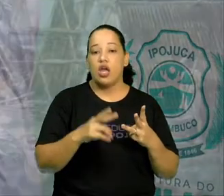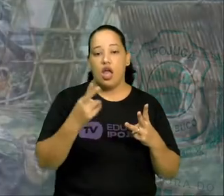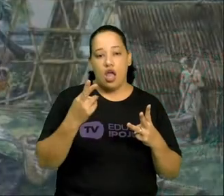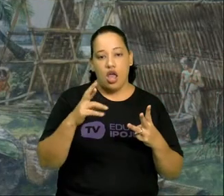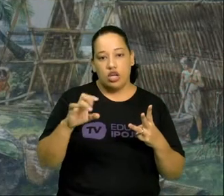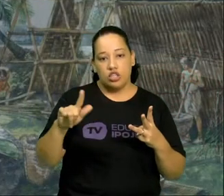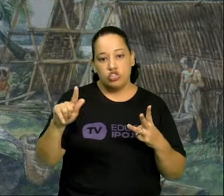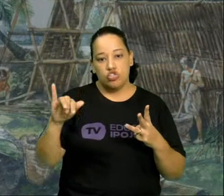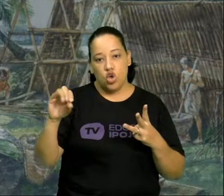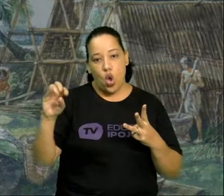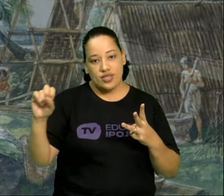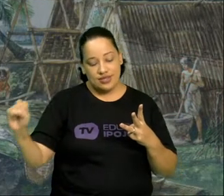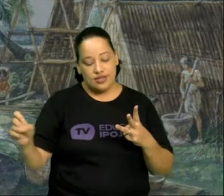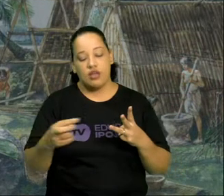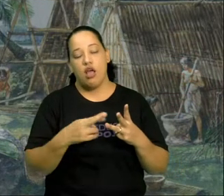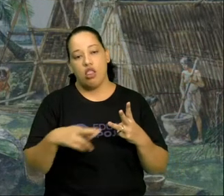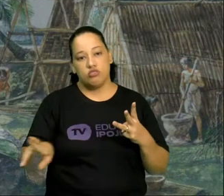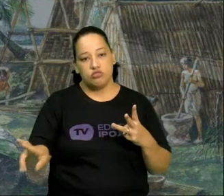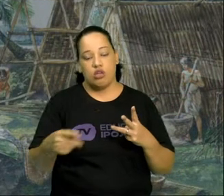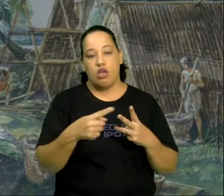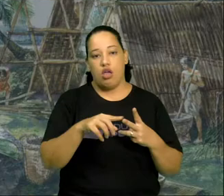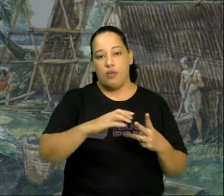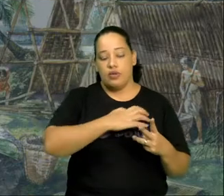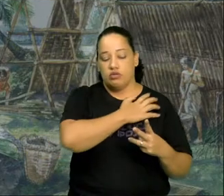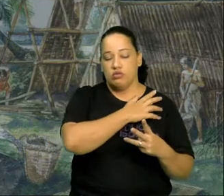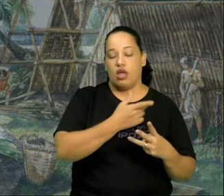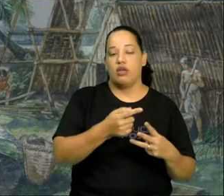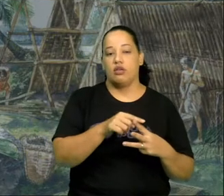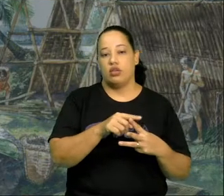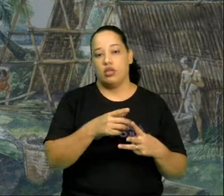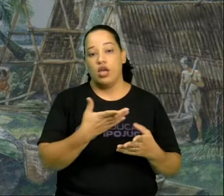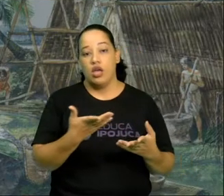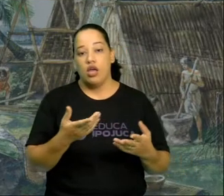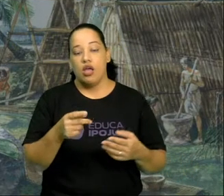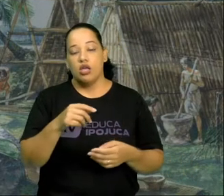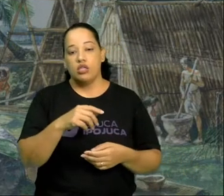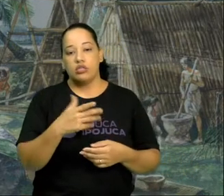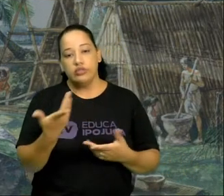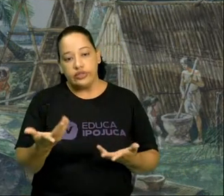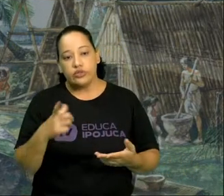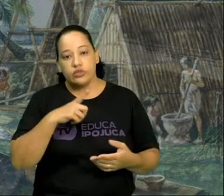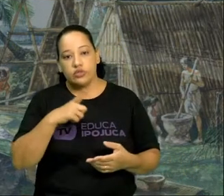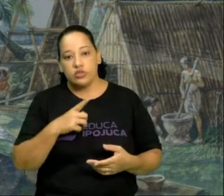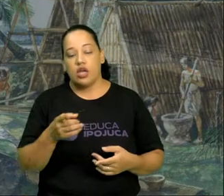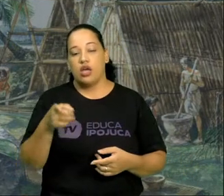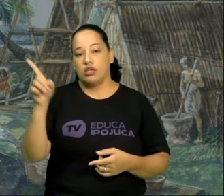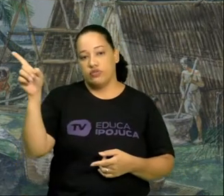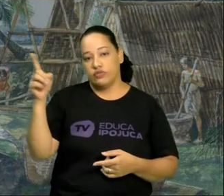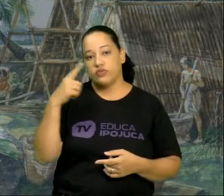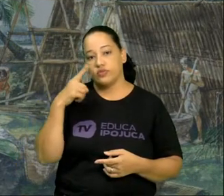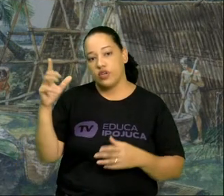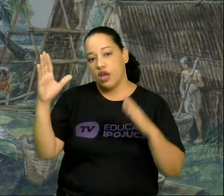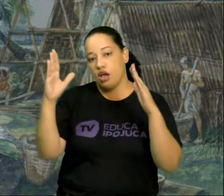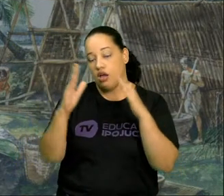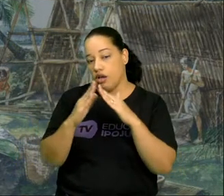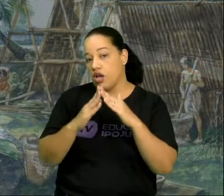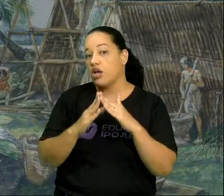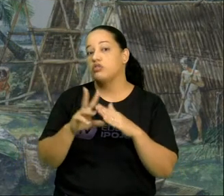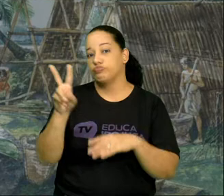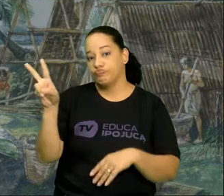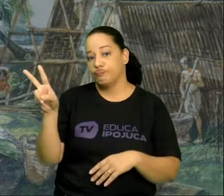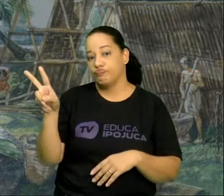Milênios de evolução. Vejam, a gente tem desde as cavernas, passando pelas palafitas, até chegar nas